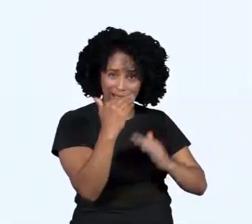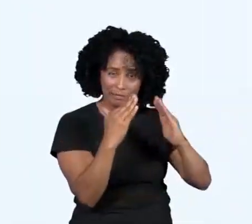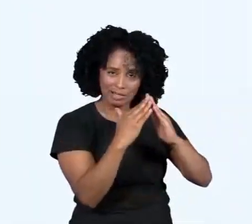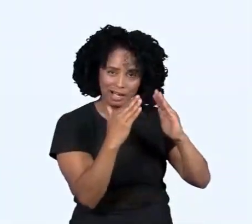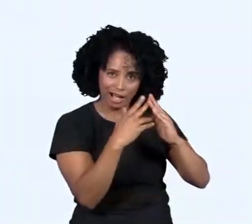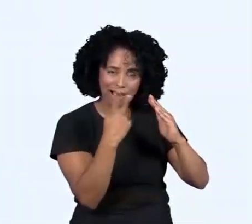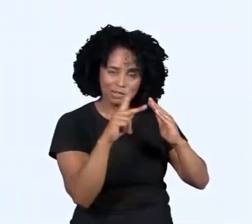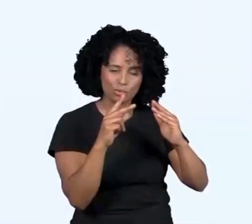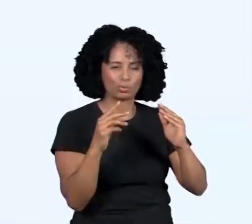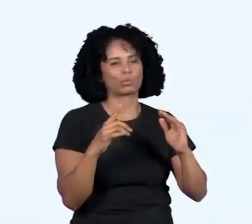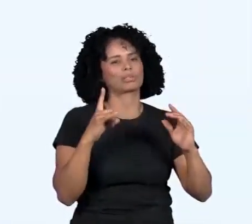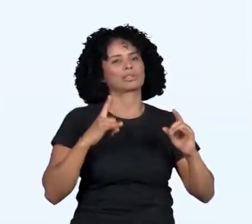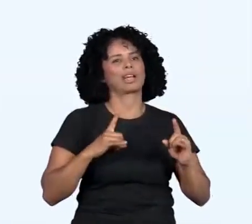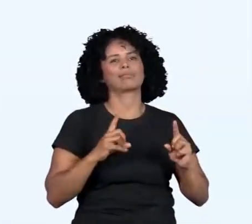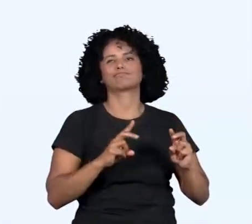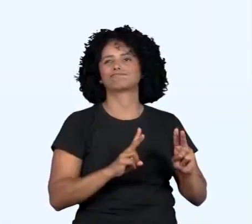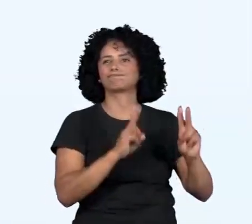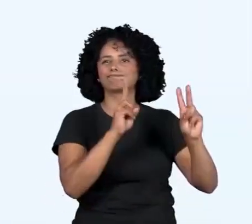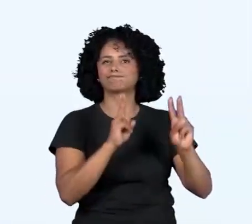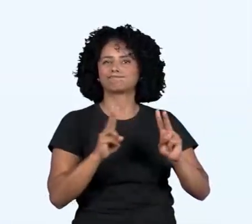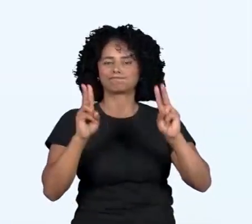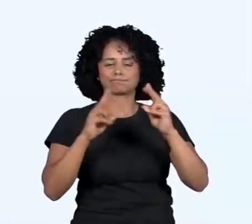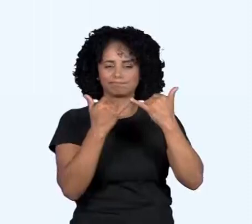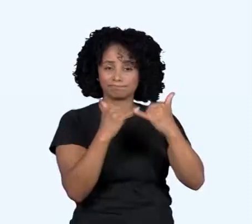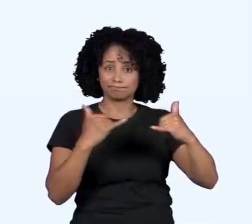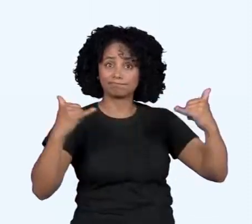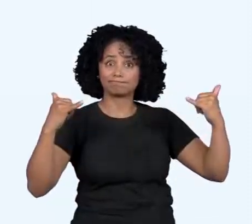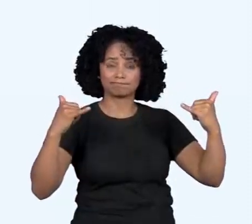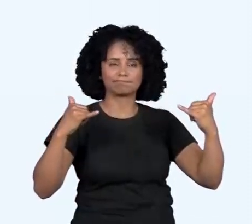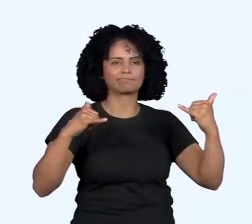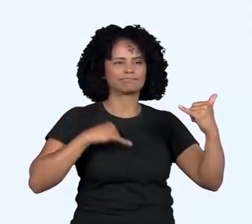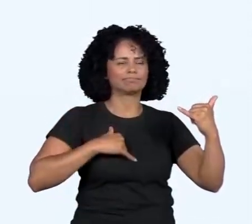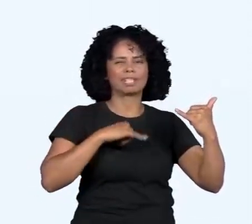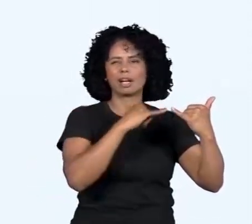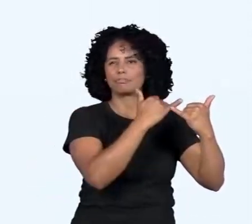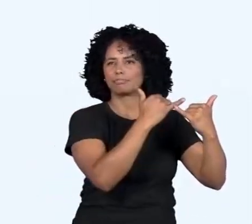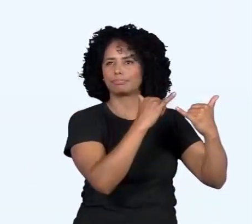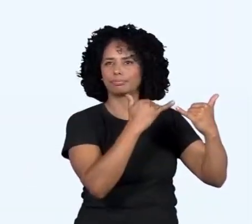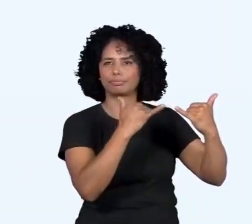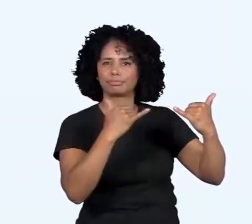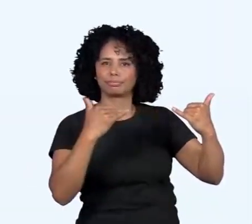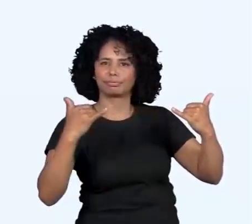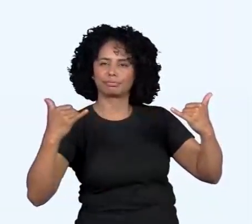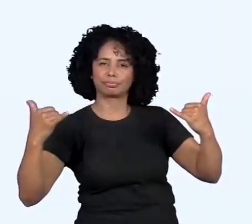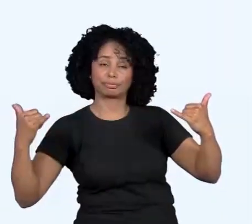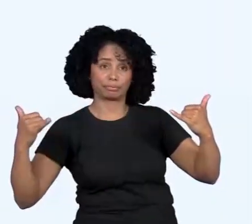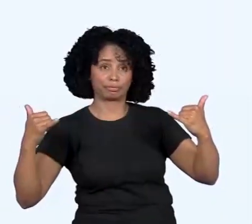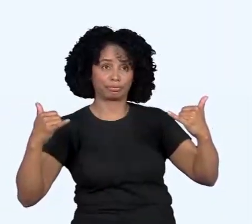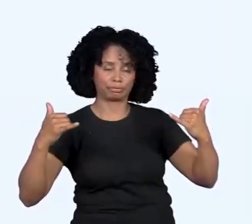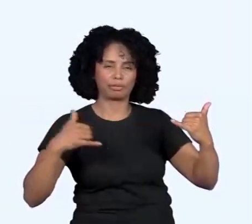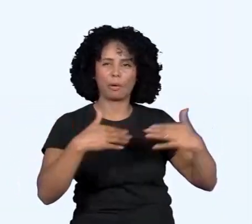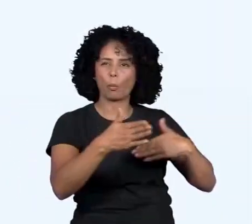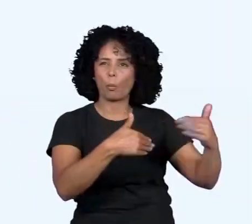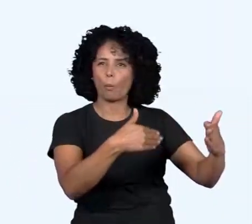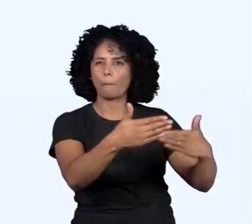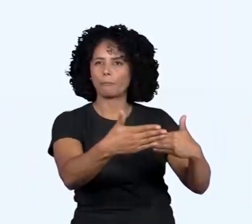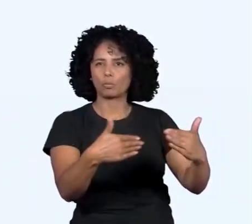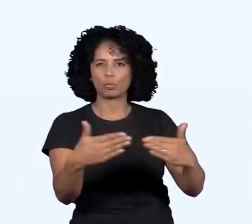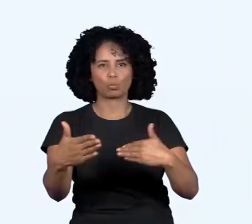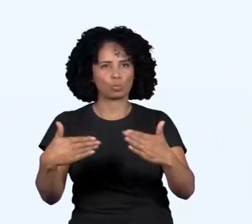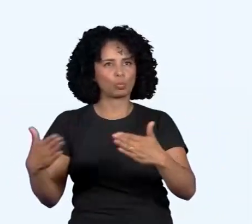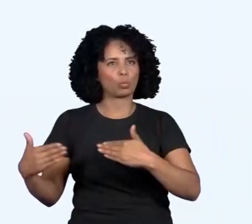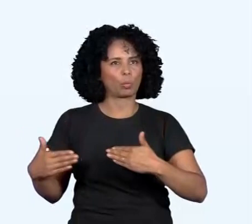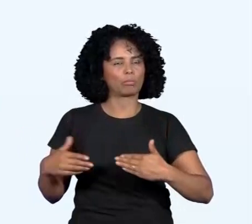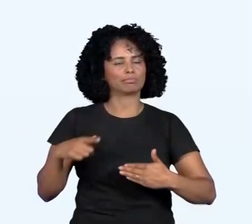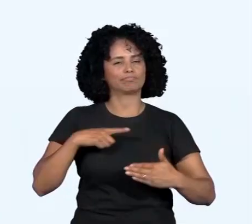ela segue por um cabo até os fios que distribuem energia por todos os cômodos. A ponta deste fio é a tomada.